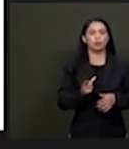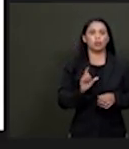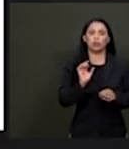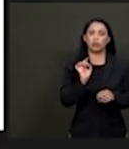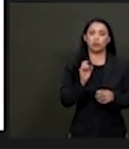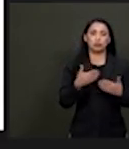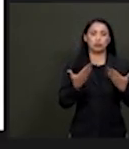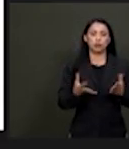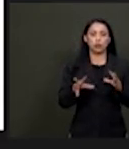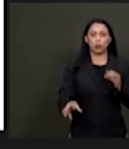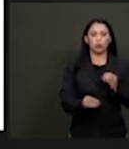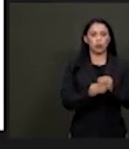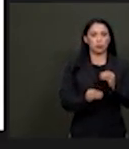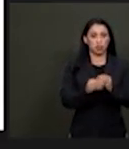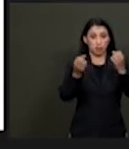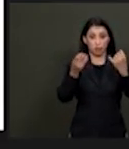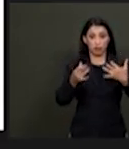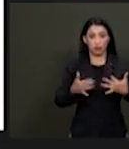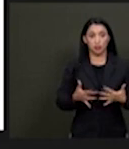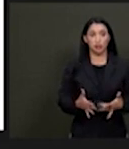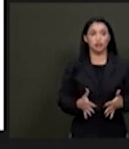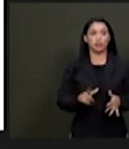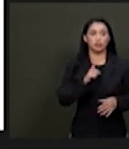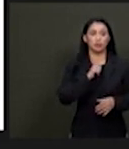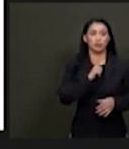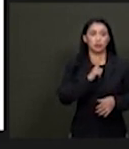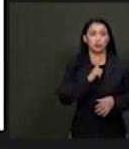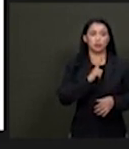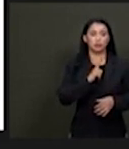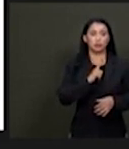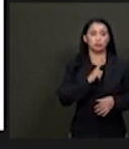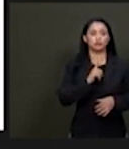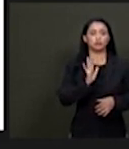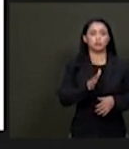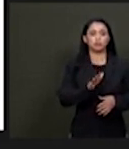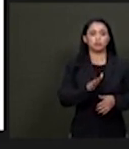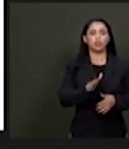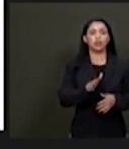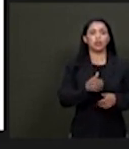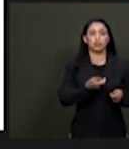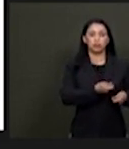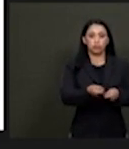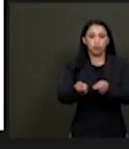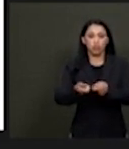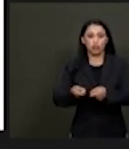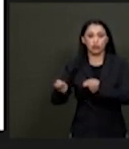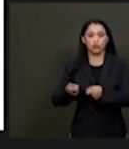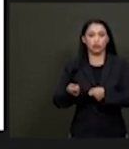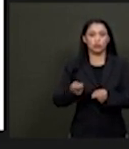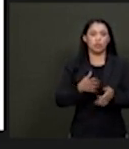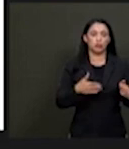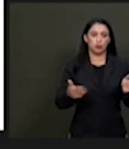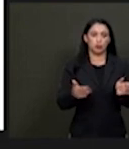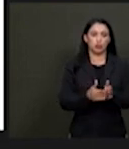informações complementares e explicativas. O conjunto de argumentação está em memorial já enviado a esse grupo. Próximo slide, por favor.